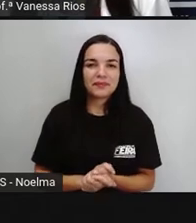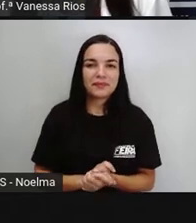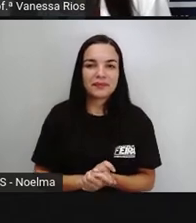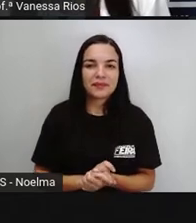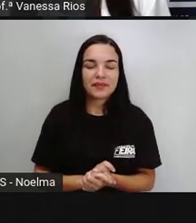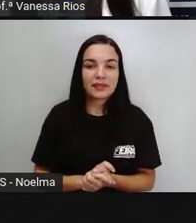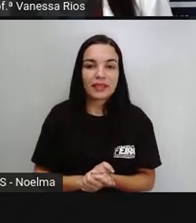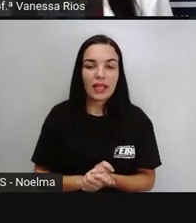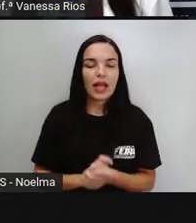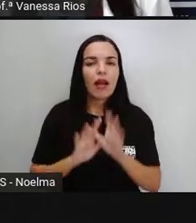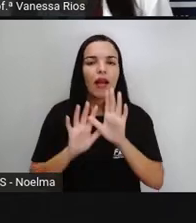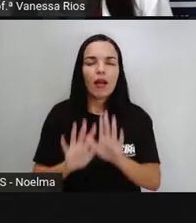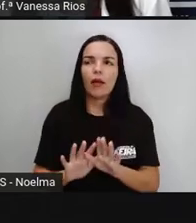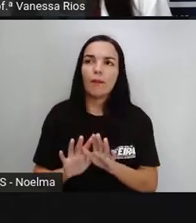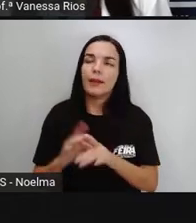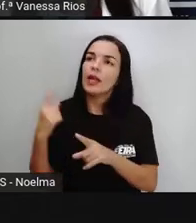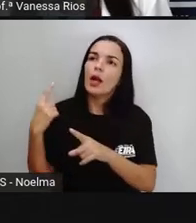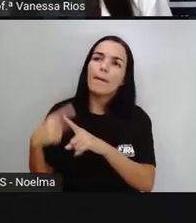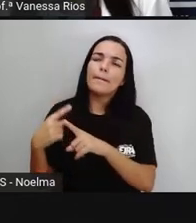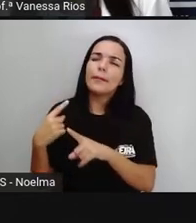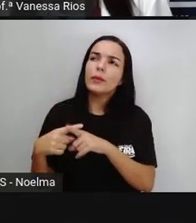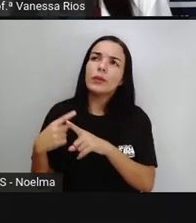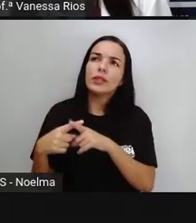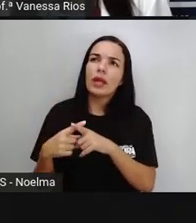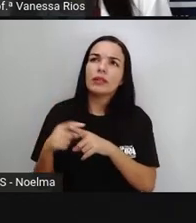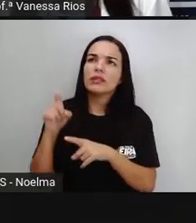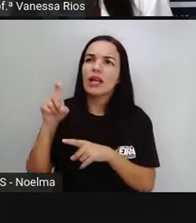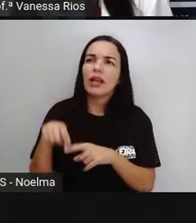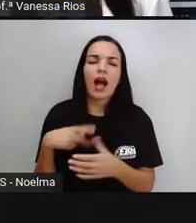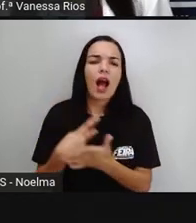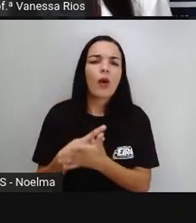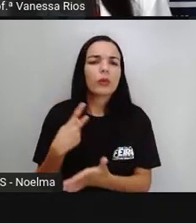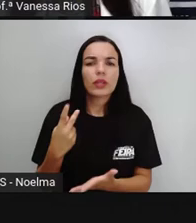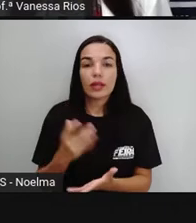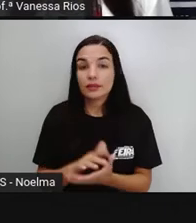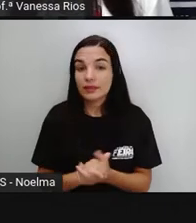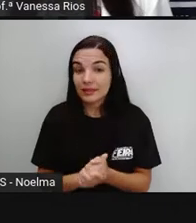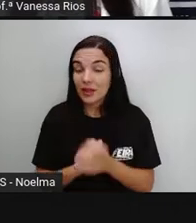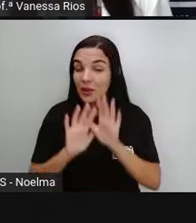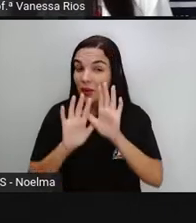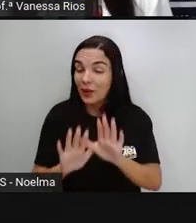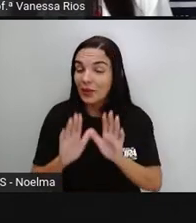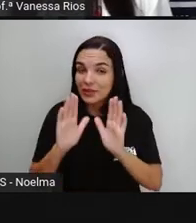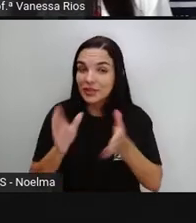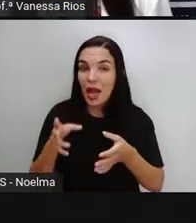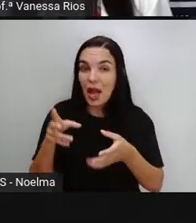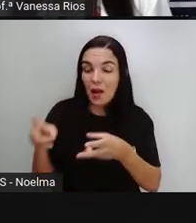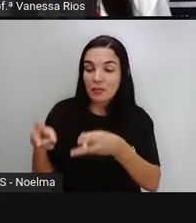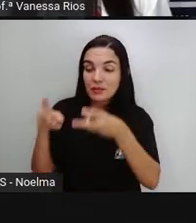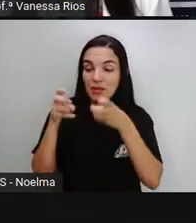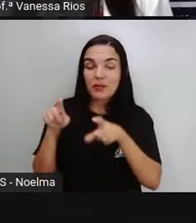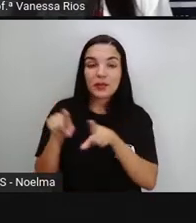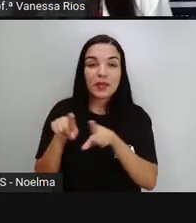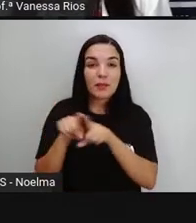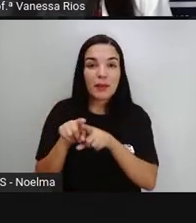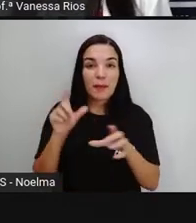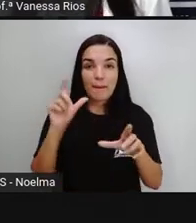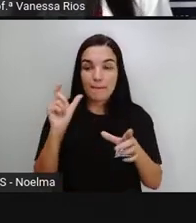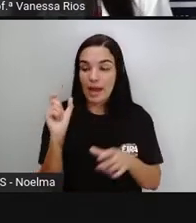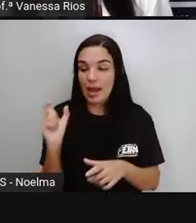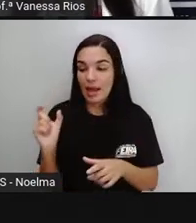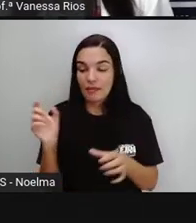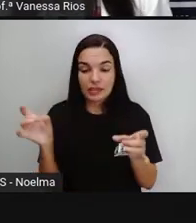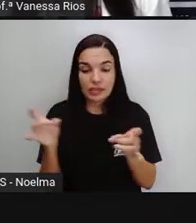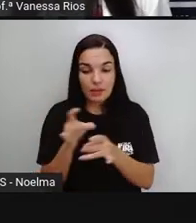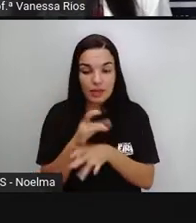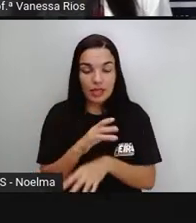E aí por que será que isso acontece? A gente já observou que as palavras terminadas em I, não